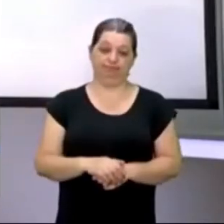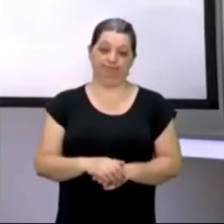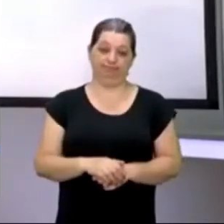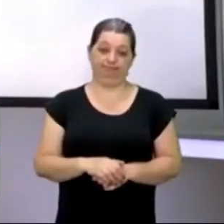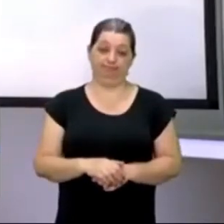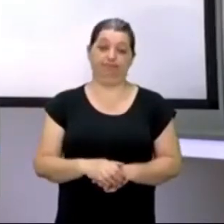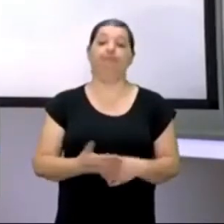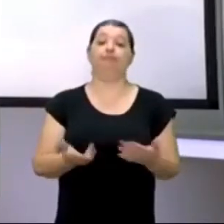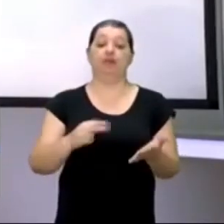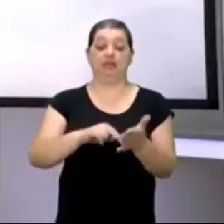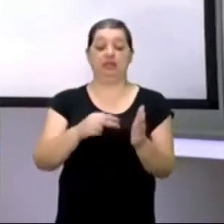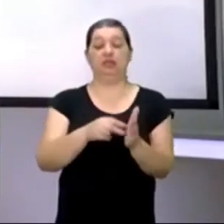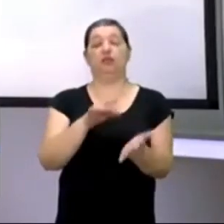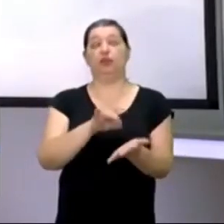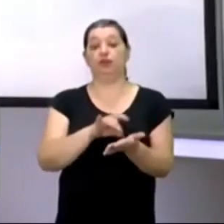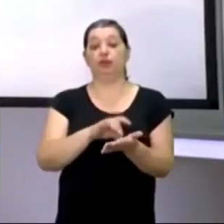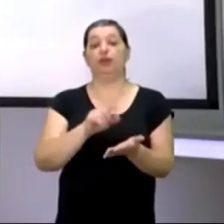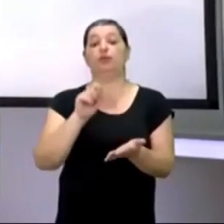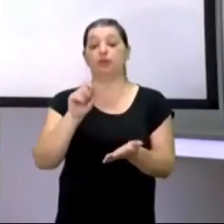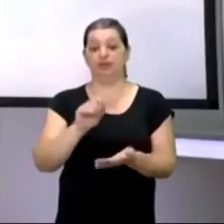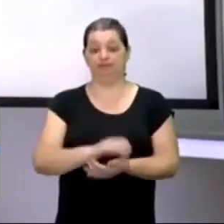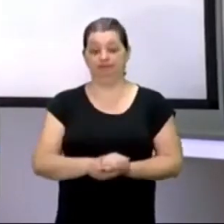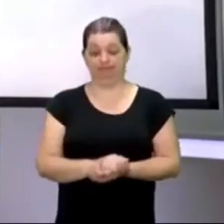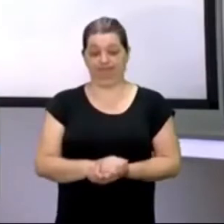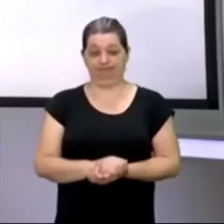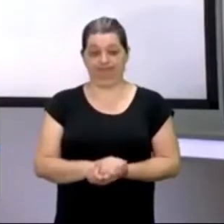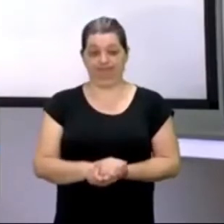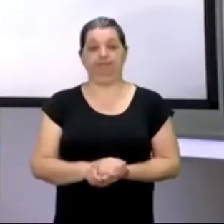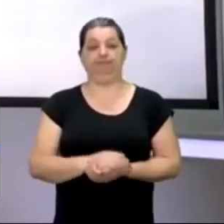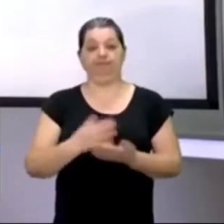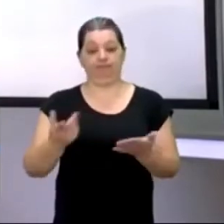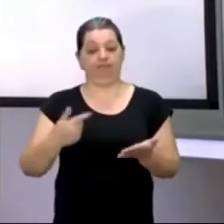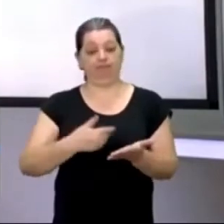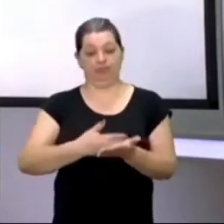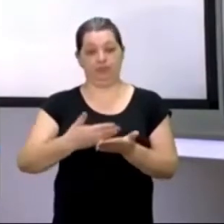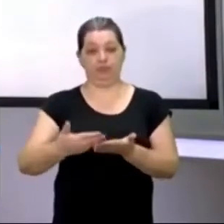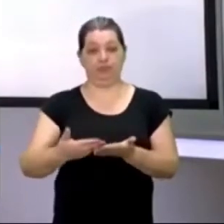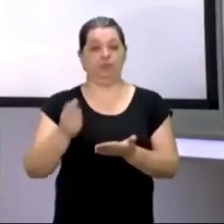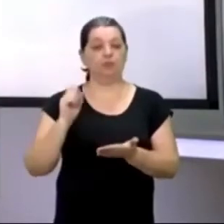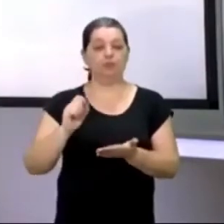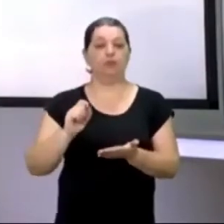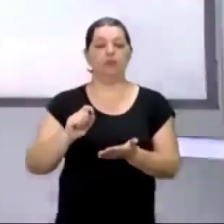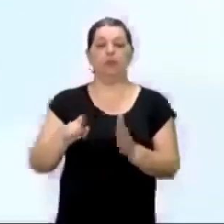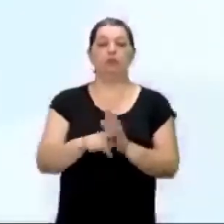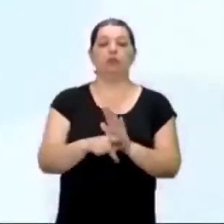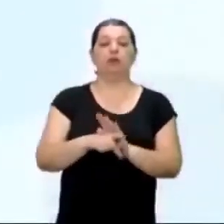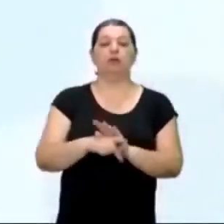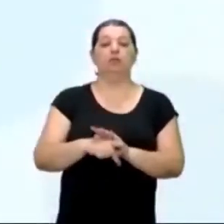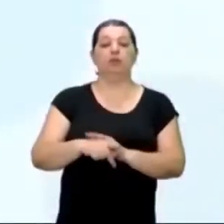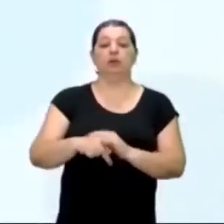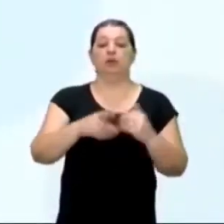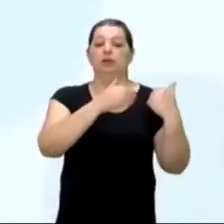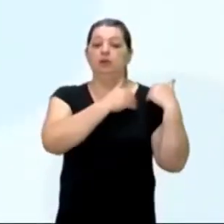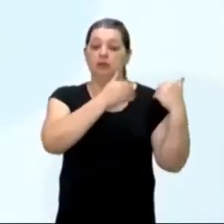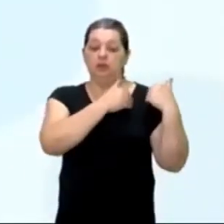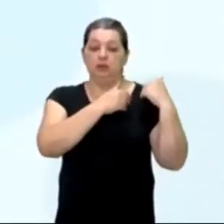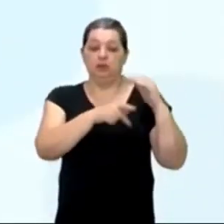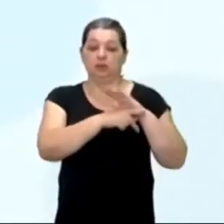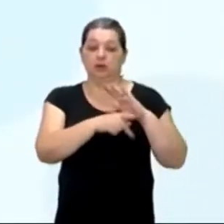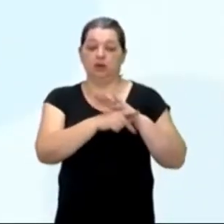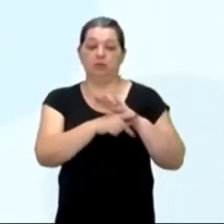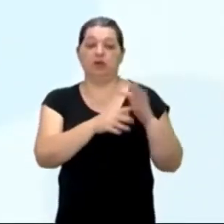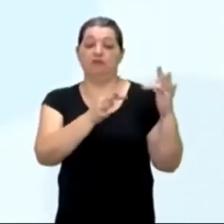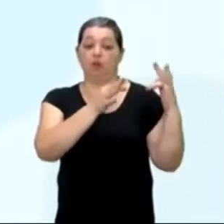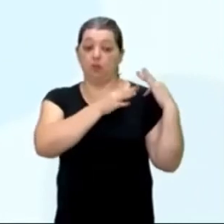O que é a verdade? Então, vamos lá, qual é o papel, de um jornalista? O papel de um jornalista, é